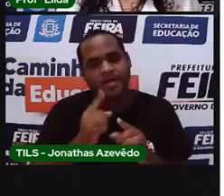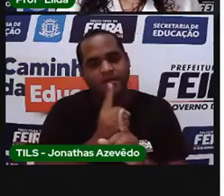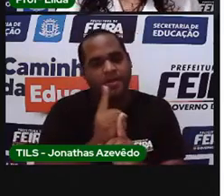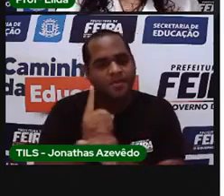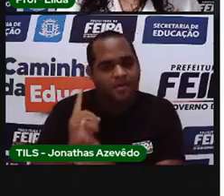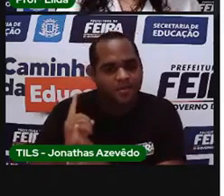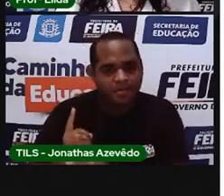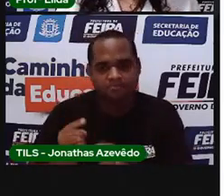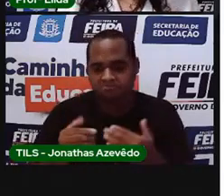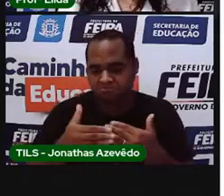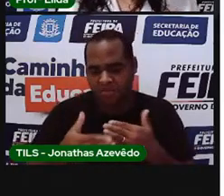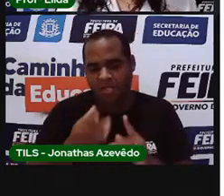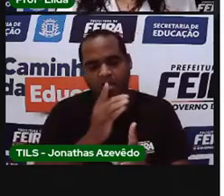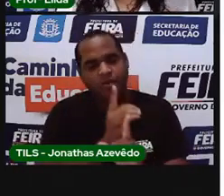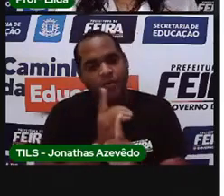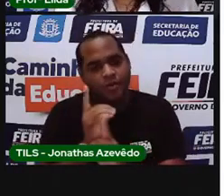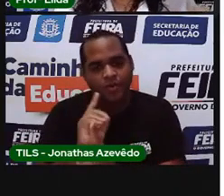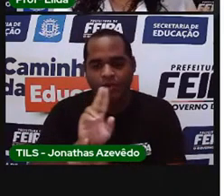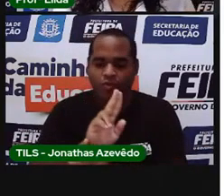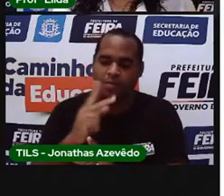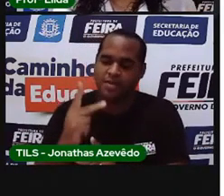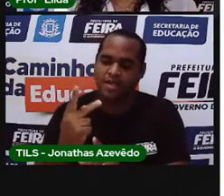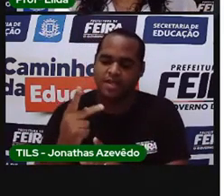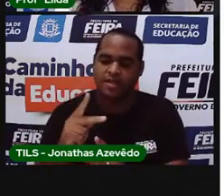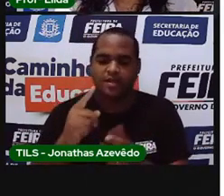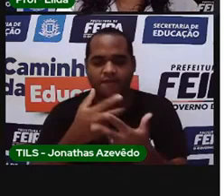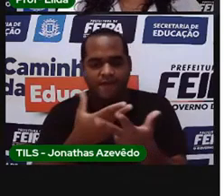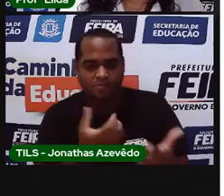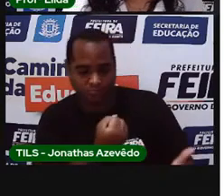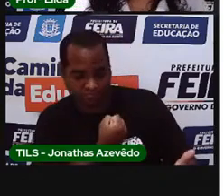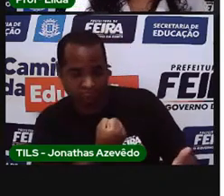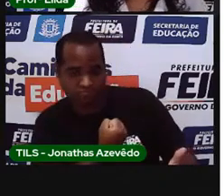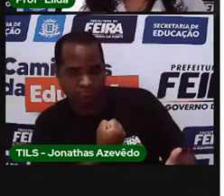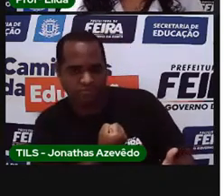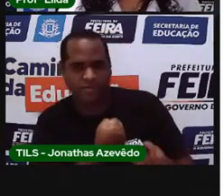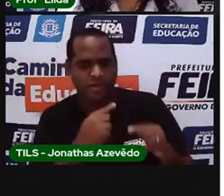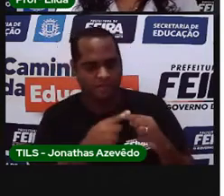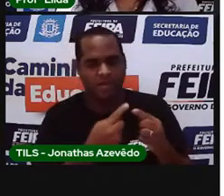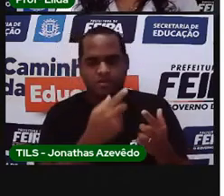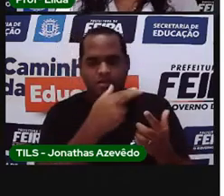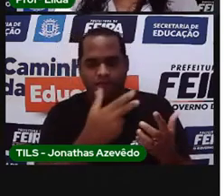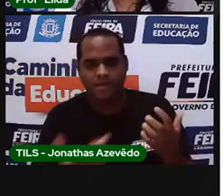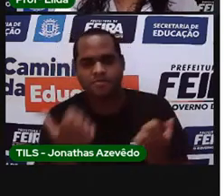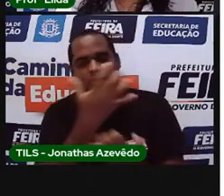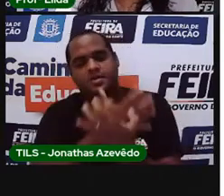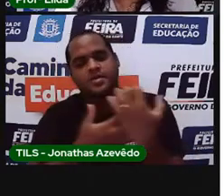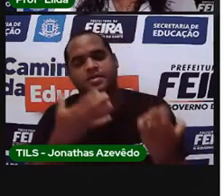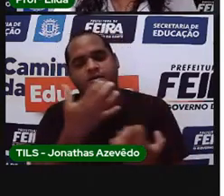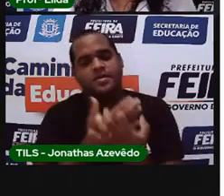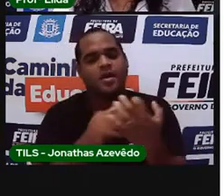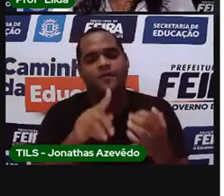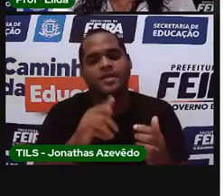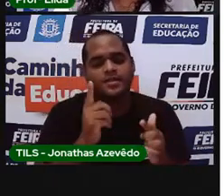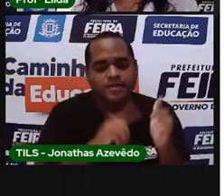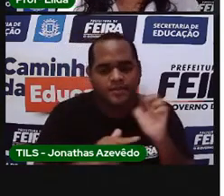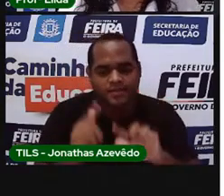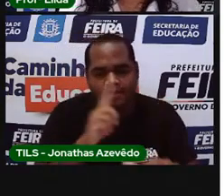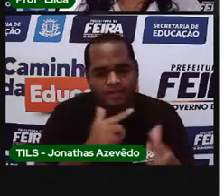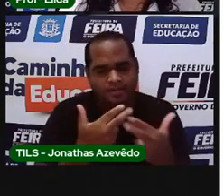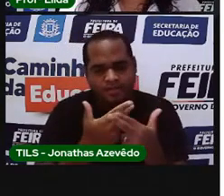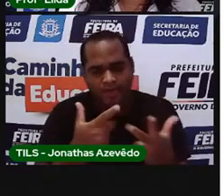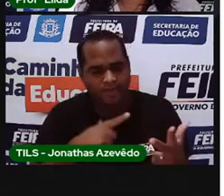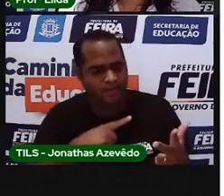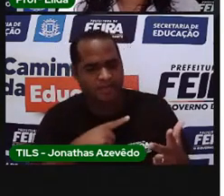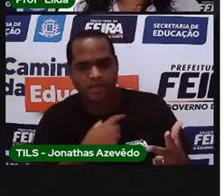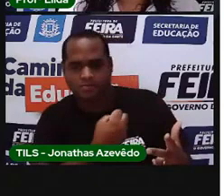vai ter que encontrar o nome dos números nessa música. Você consegue encontrar o